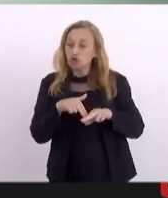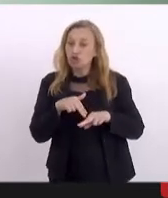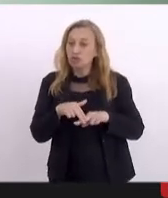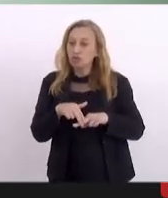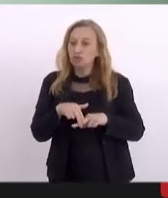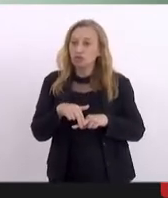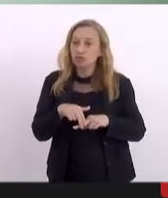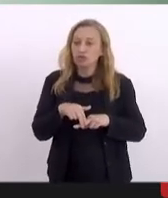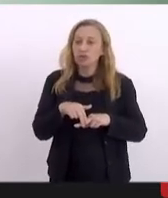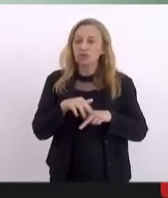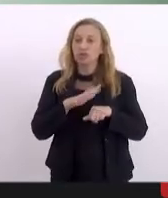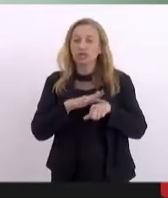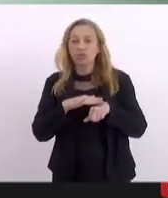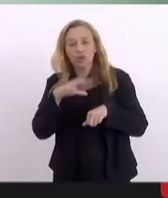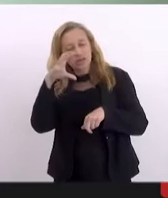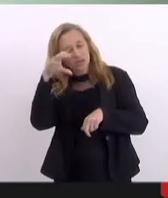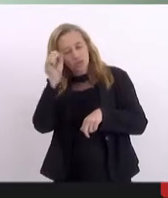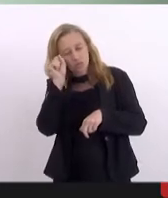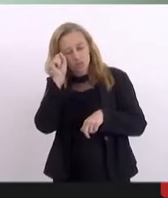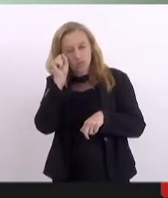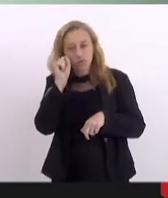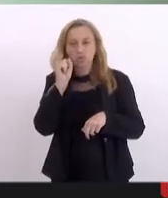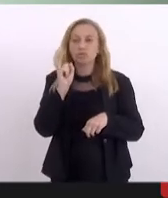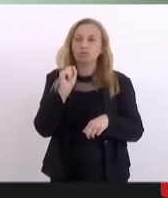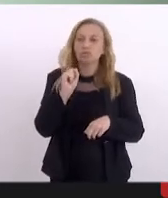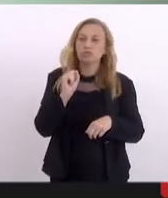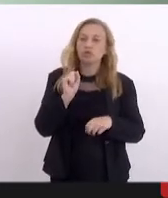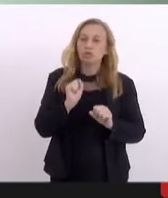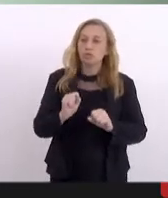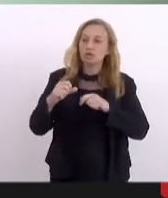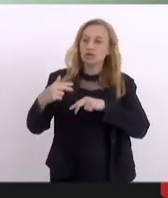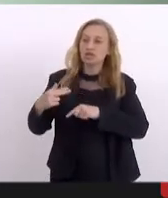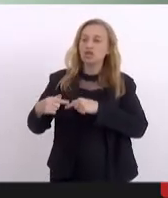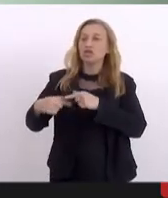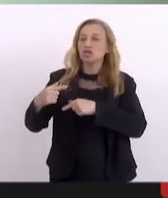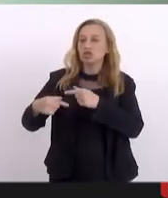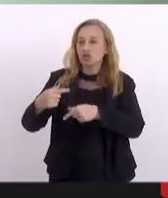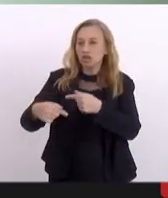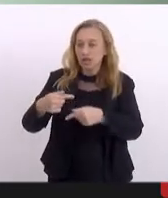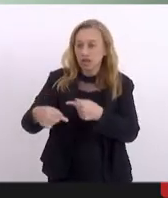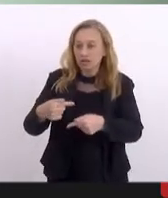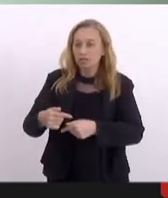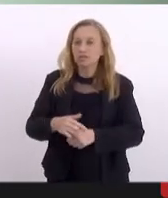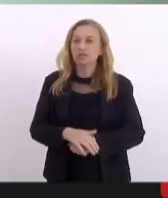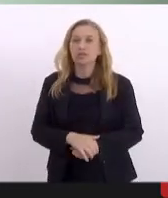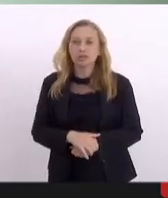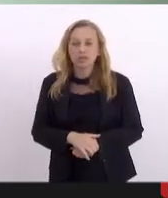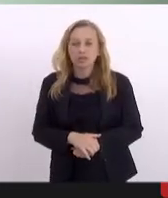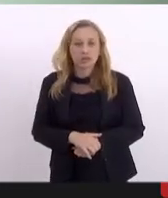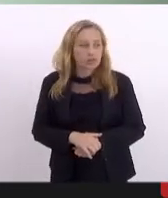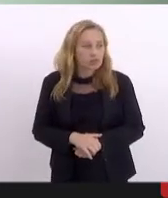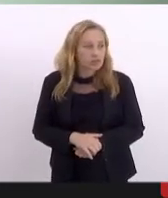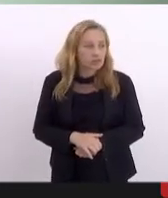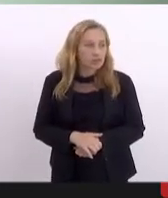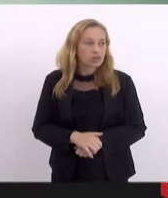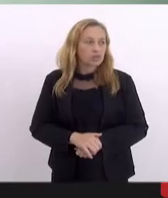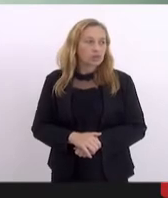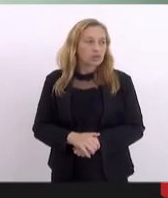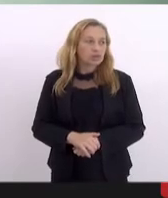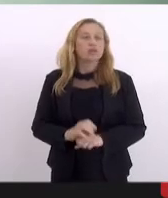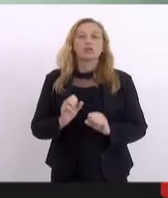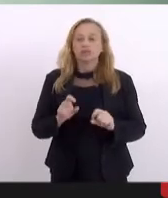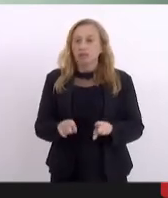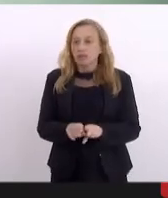não é bem compreendida, mas pode envolver fatores genéticos e sinalização anormal no cérebro. Pode,